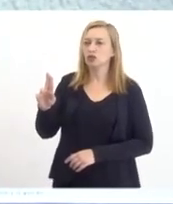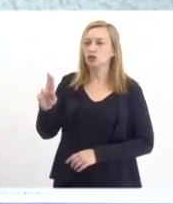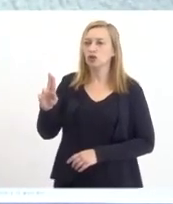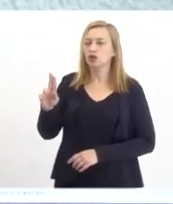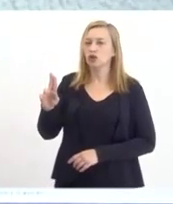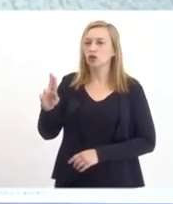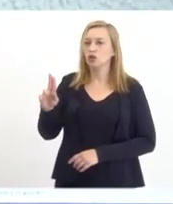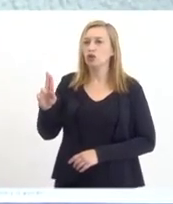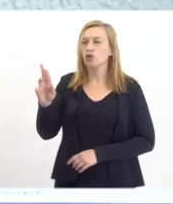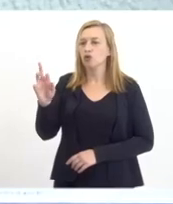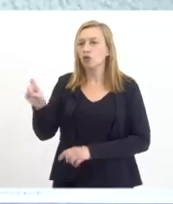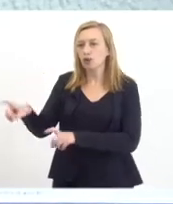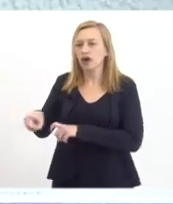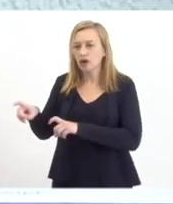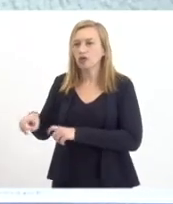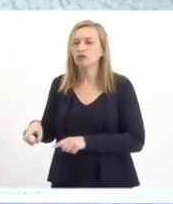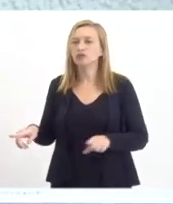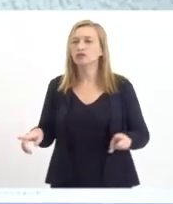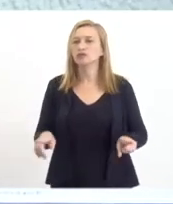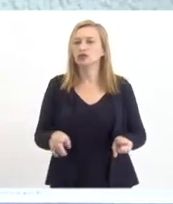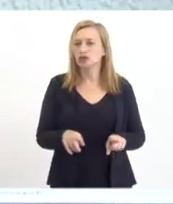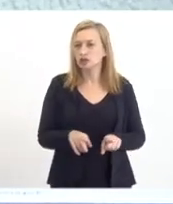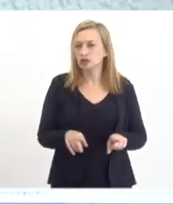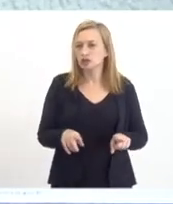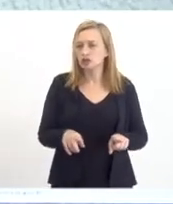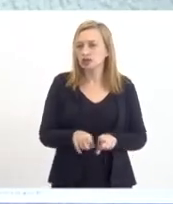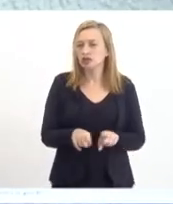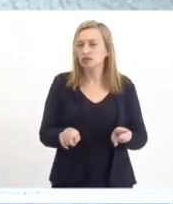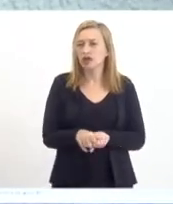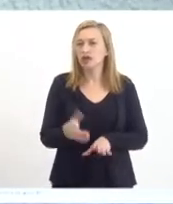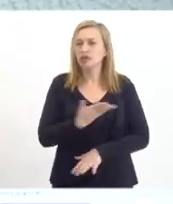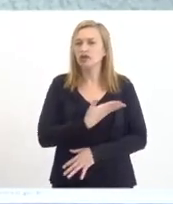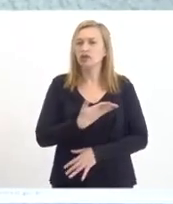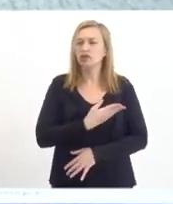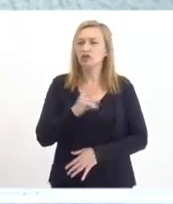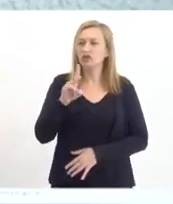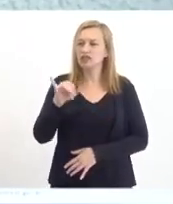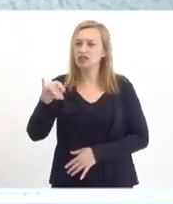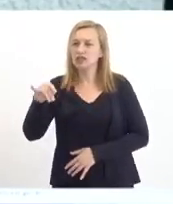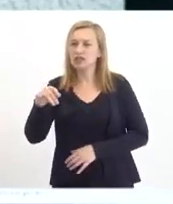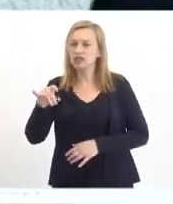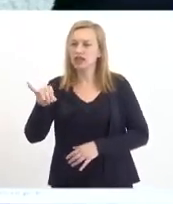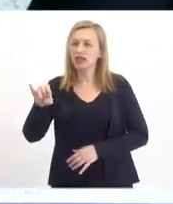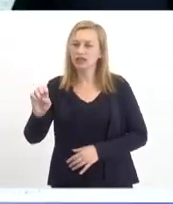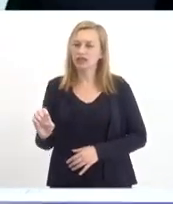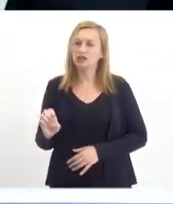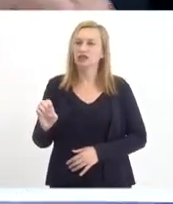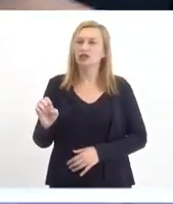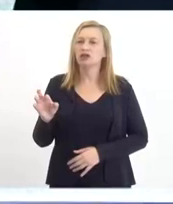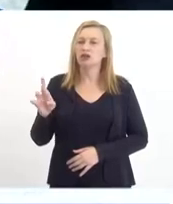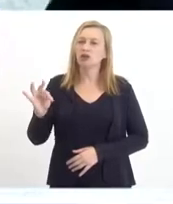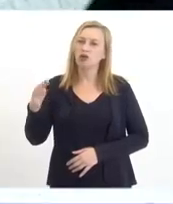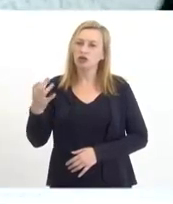saudar meu amigo Vicente Rocha e Nizães, vereadores dessa casa,